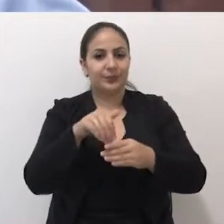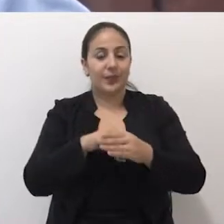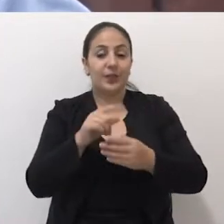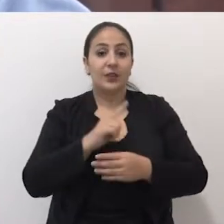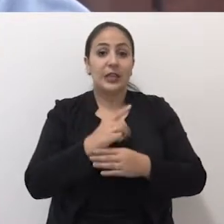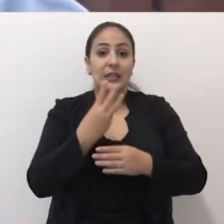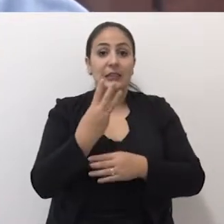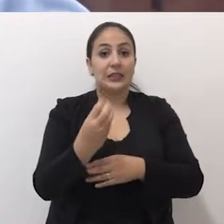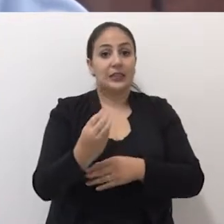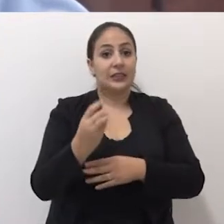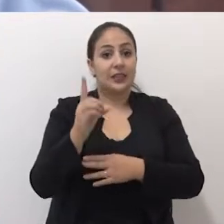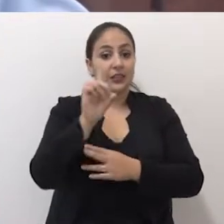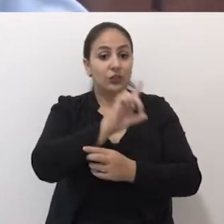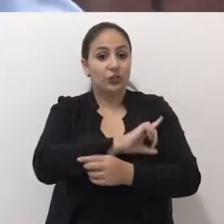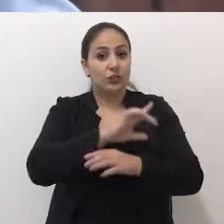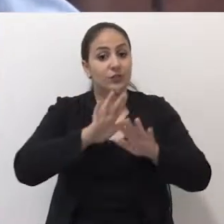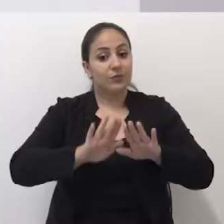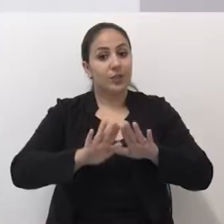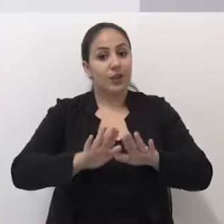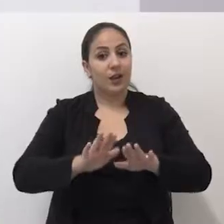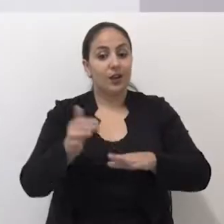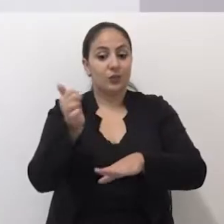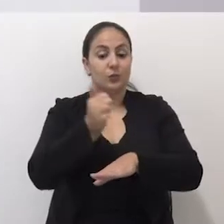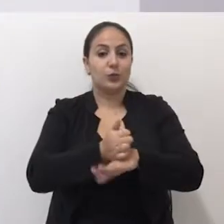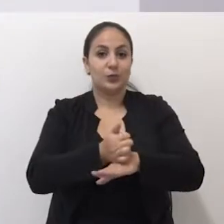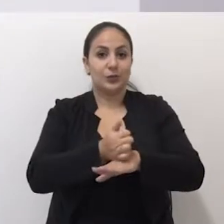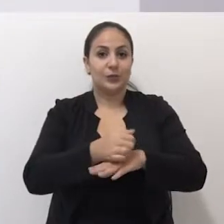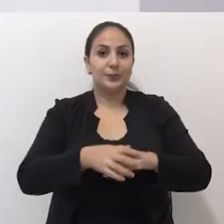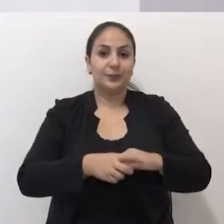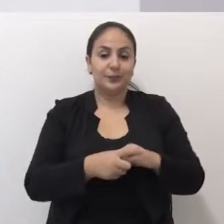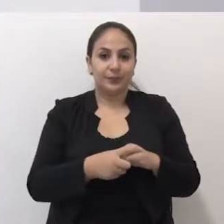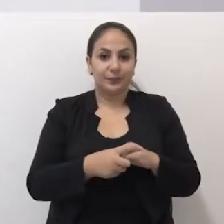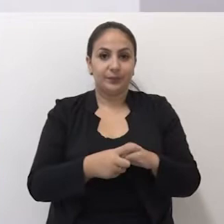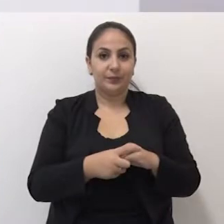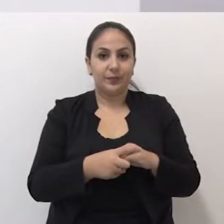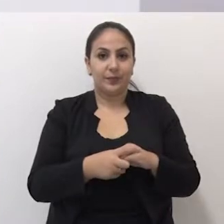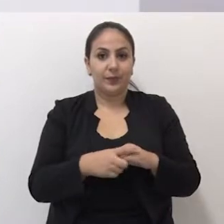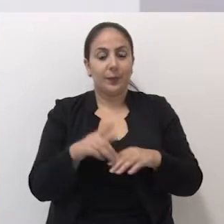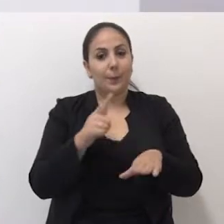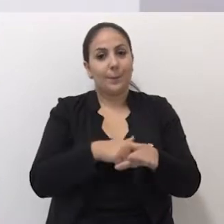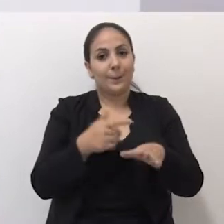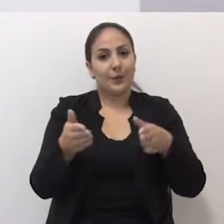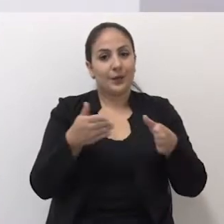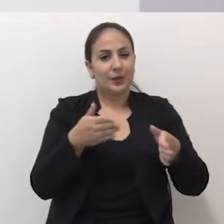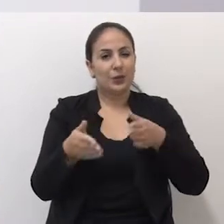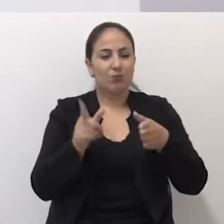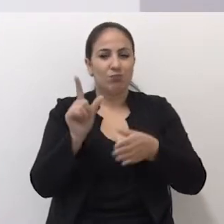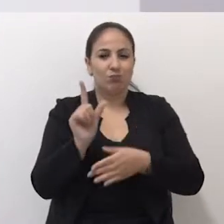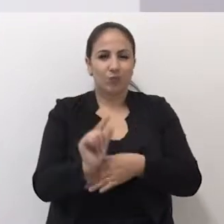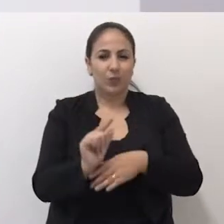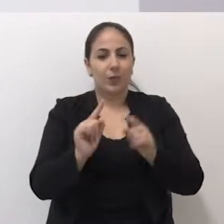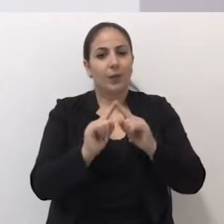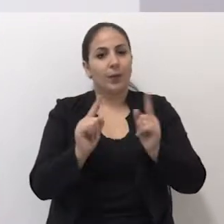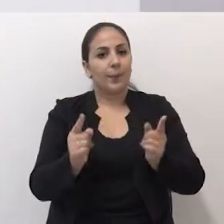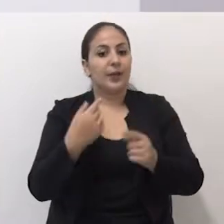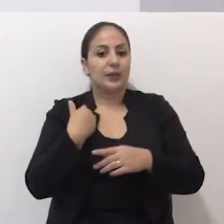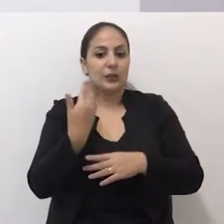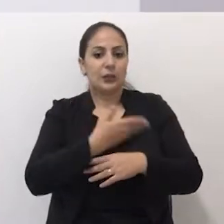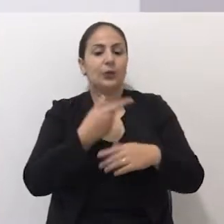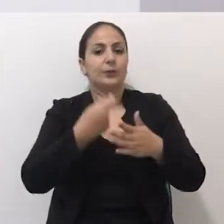ficará no cargo por 30 dias. É um espaço de tempo, de certa forma, um pouco curto, mas com certeza